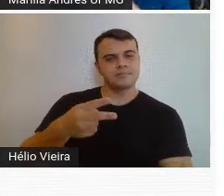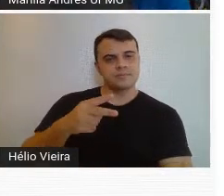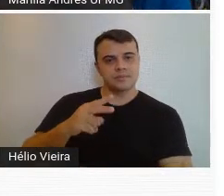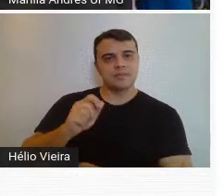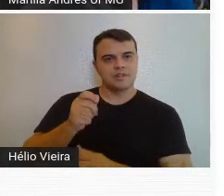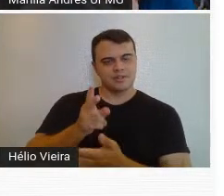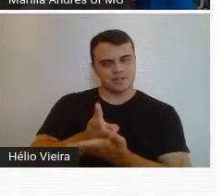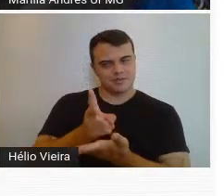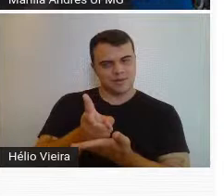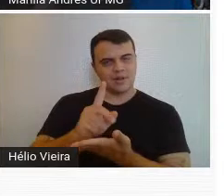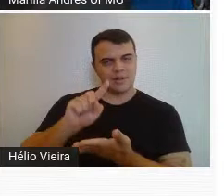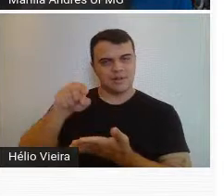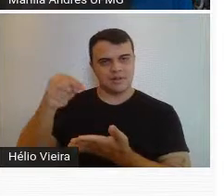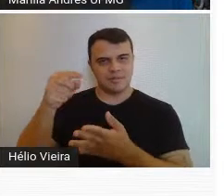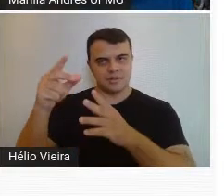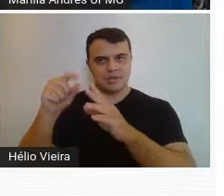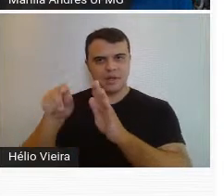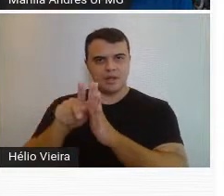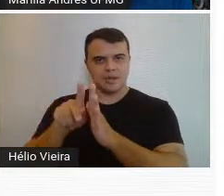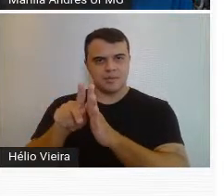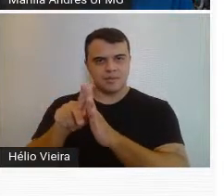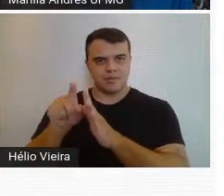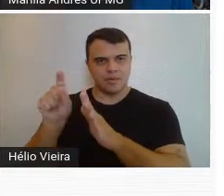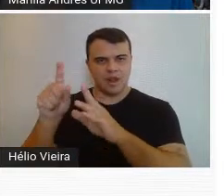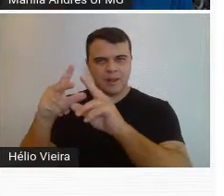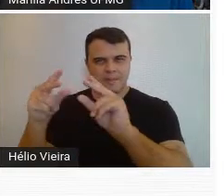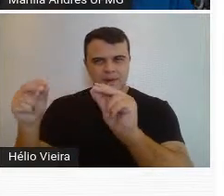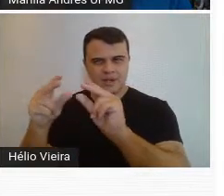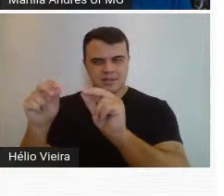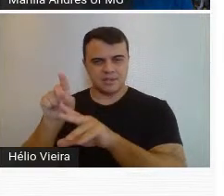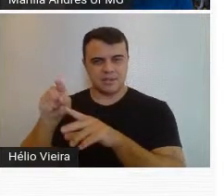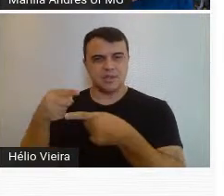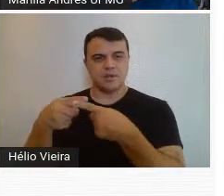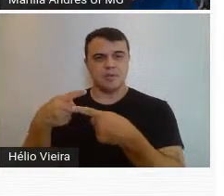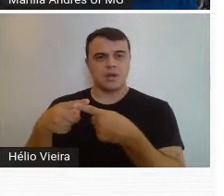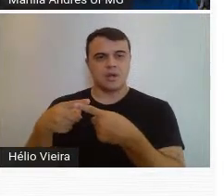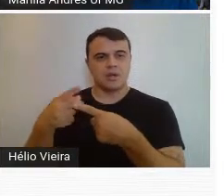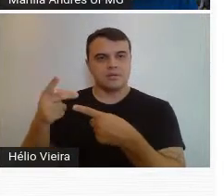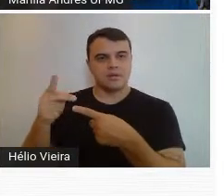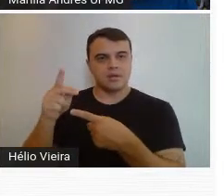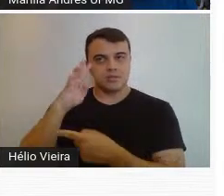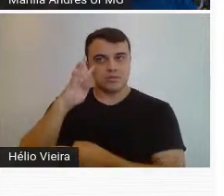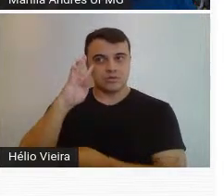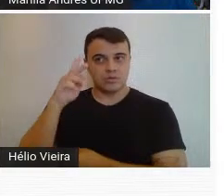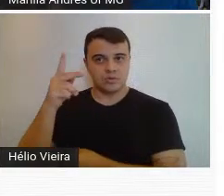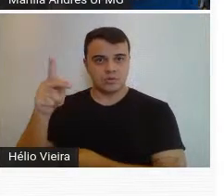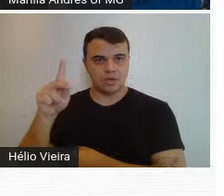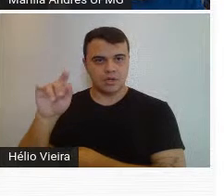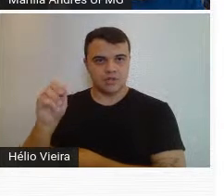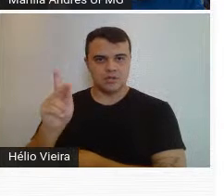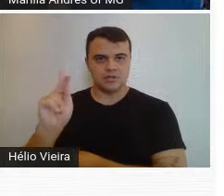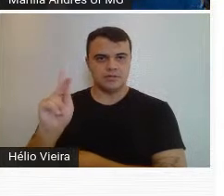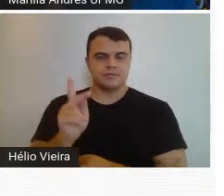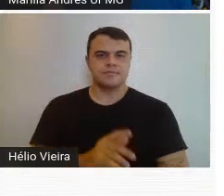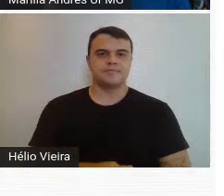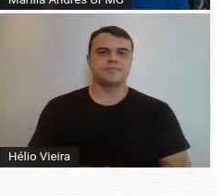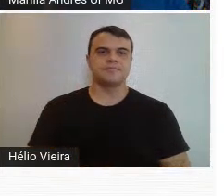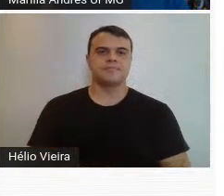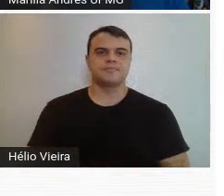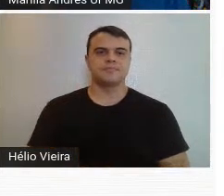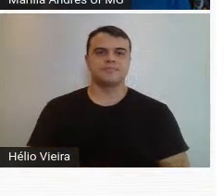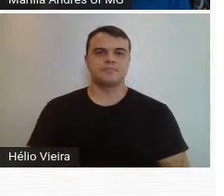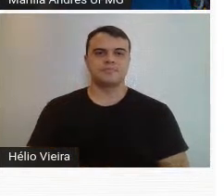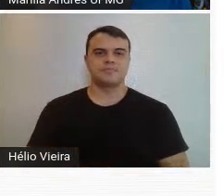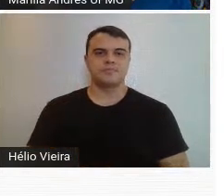vai continuar em Brasília dentro do projeto utópico de Juscelino Kubitschek. Pode